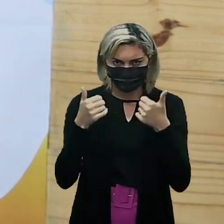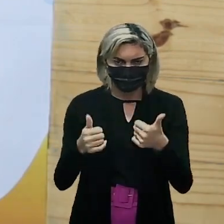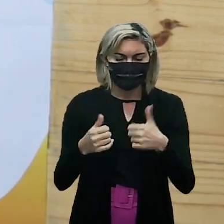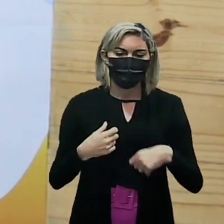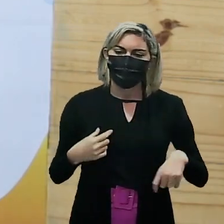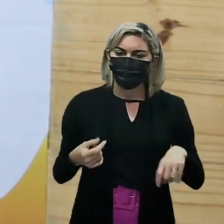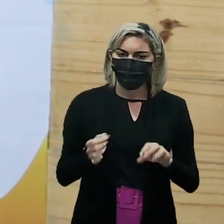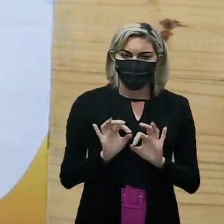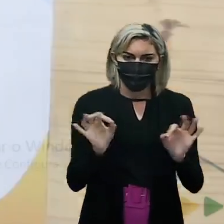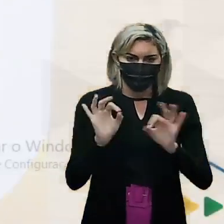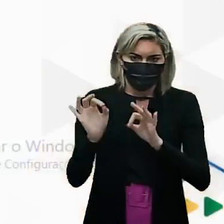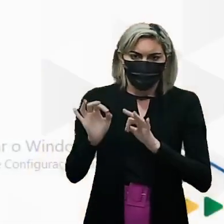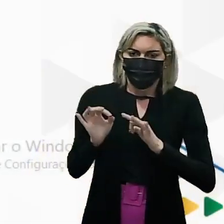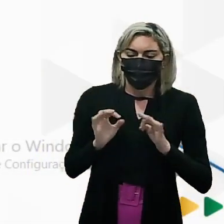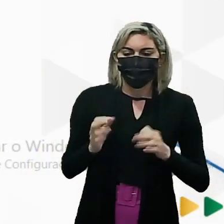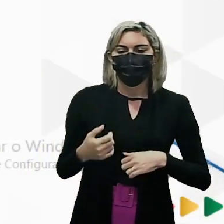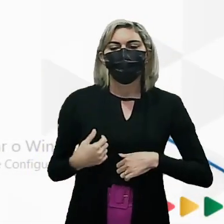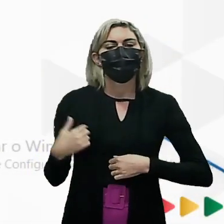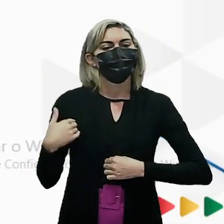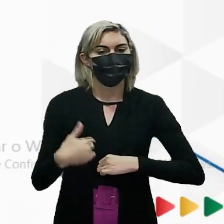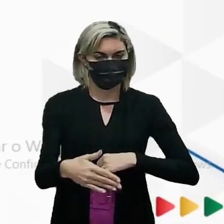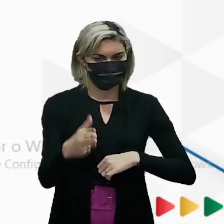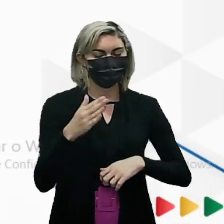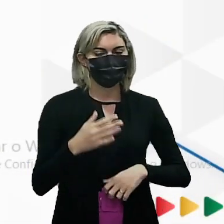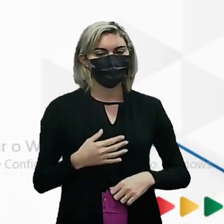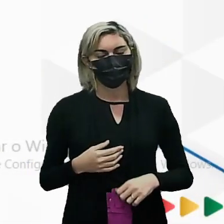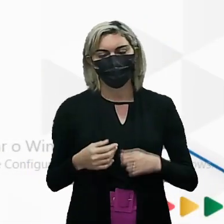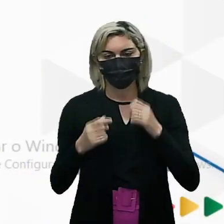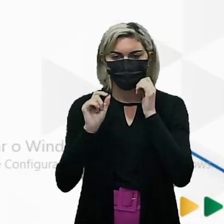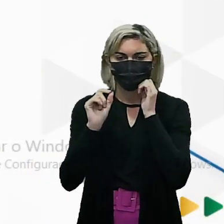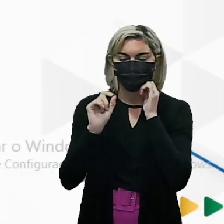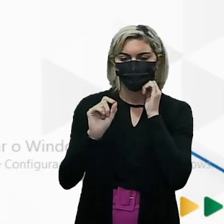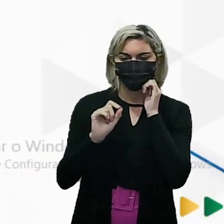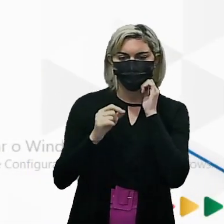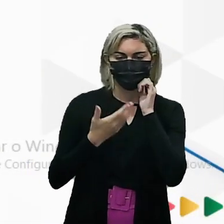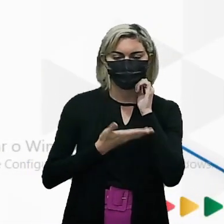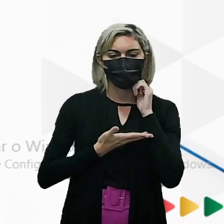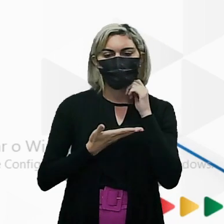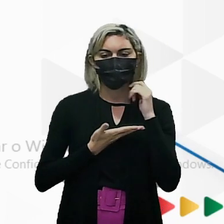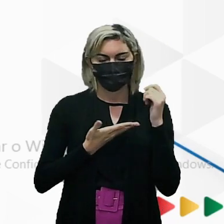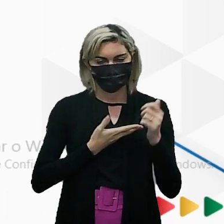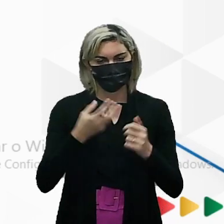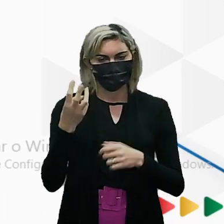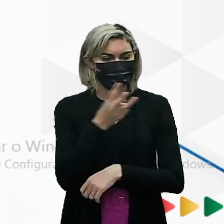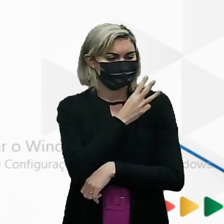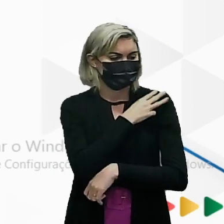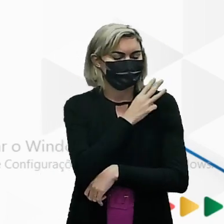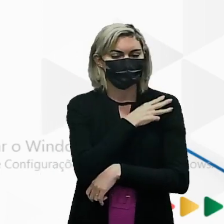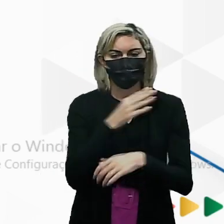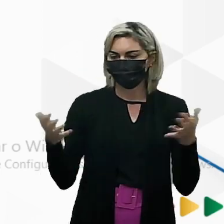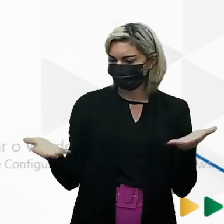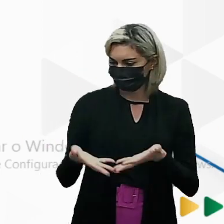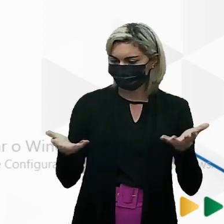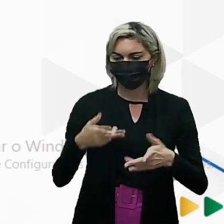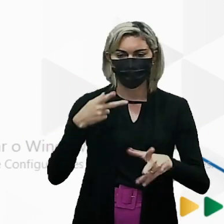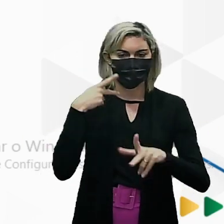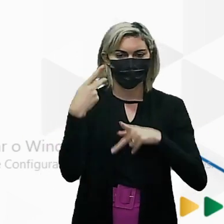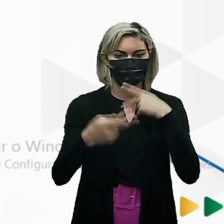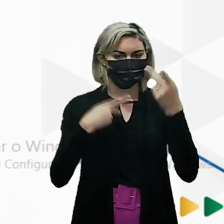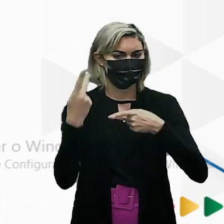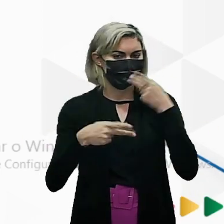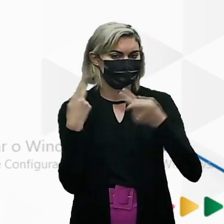Sem mais delongas Vamos lá! Queridos amigos terceirão Agora estamos falando